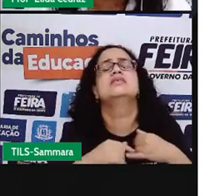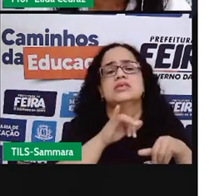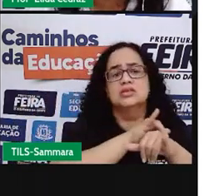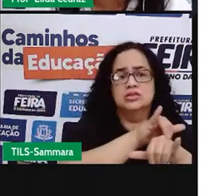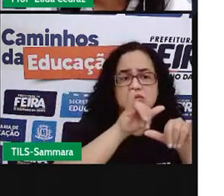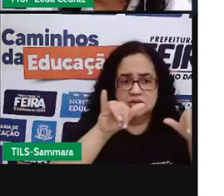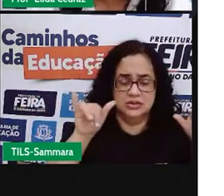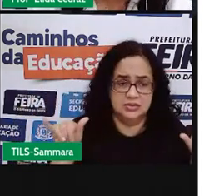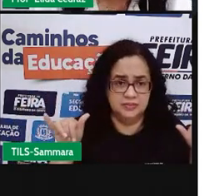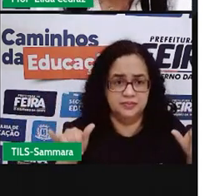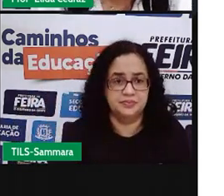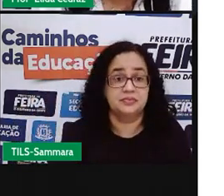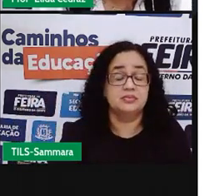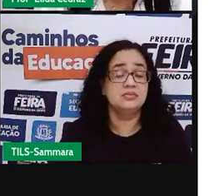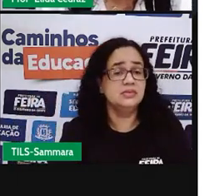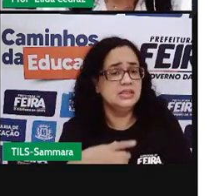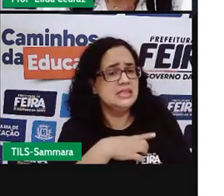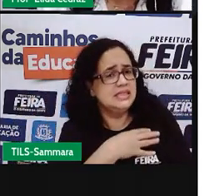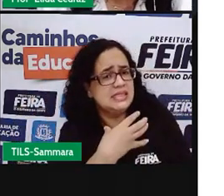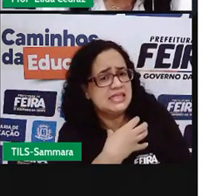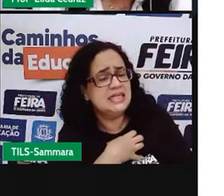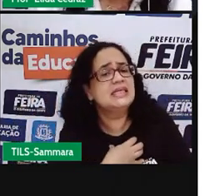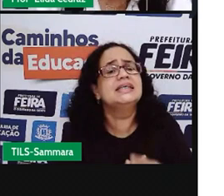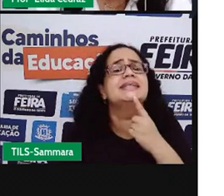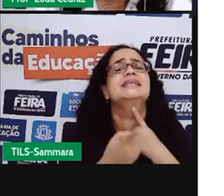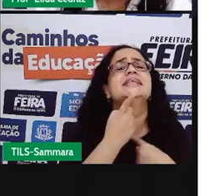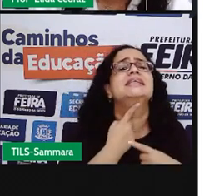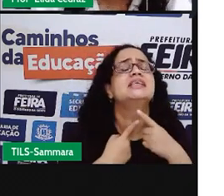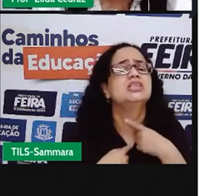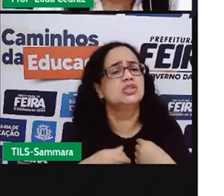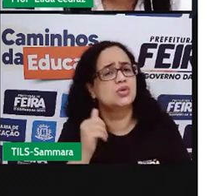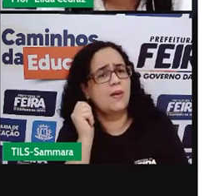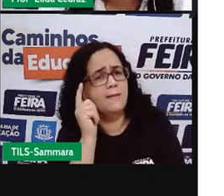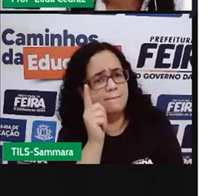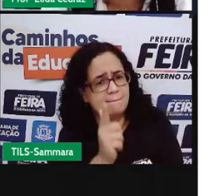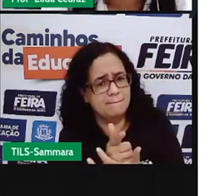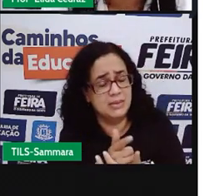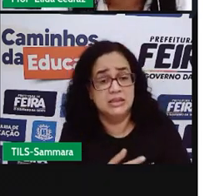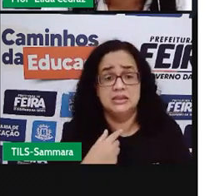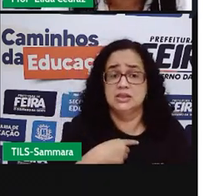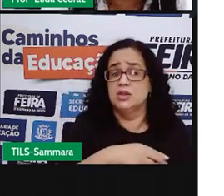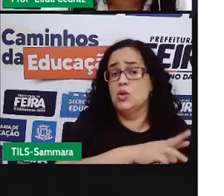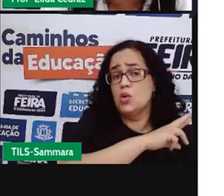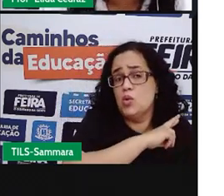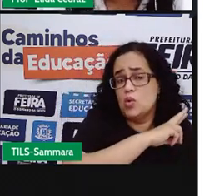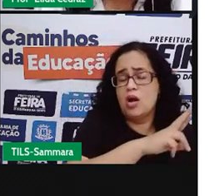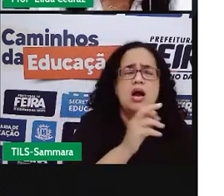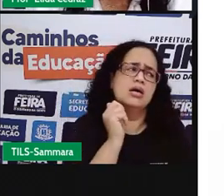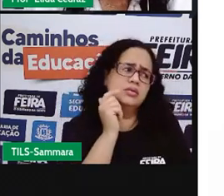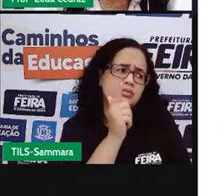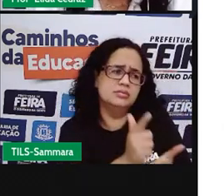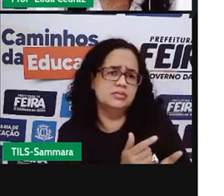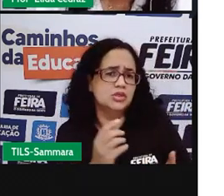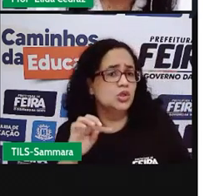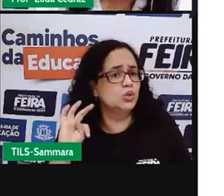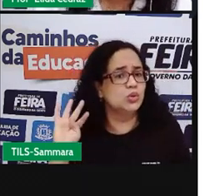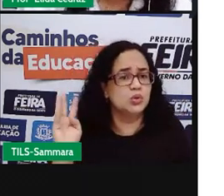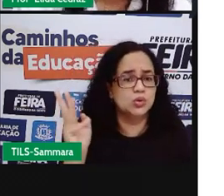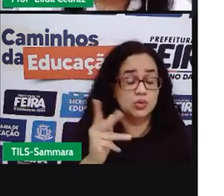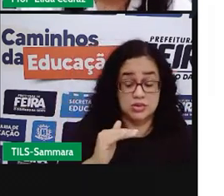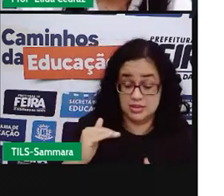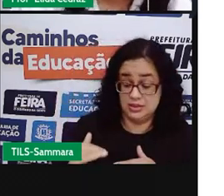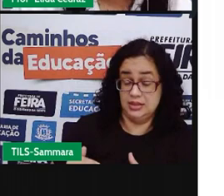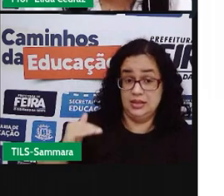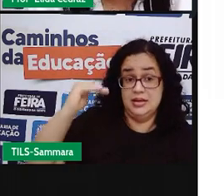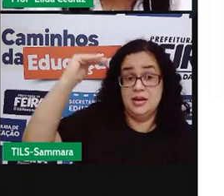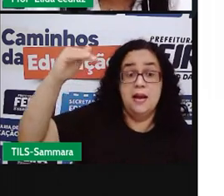que estão na propaganda, nós sentimos o desejo de comprar e insistimos que os responsáveis compram. Quando nós crescemos,